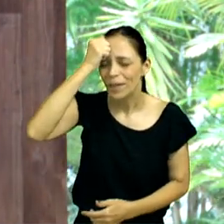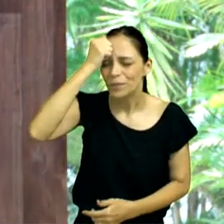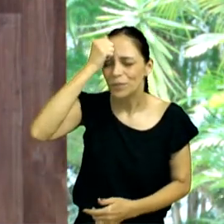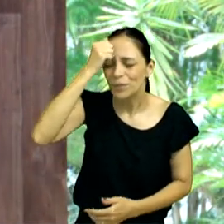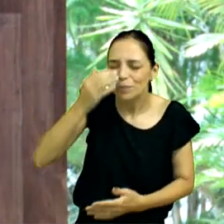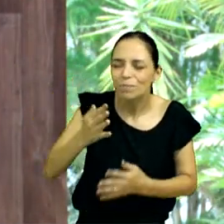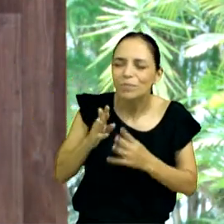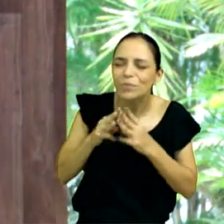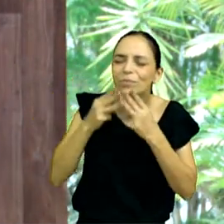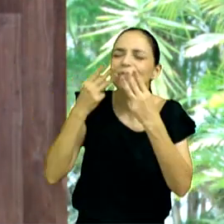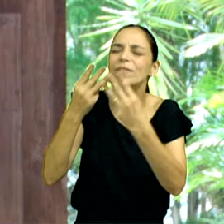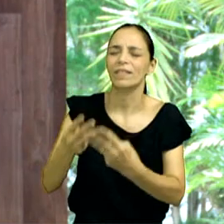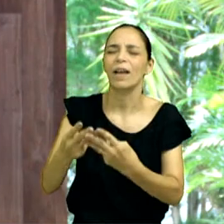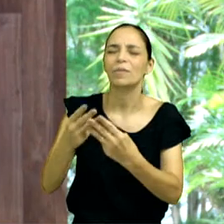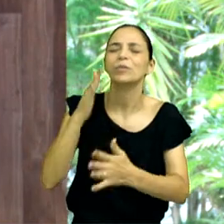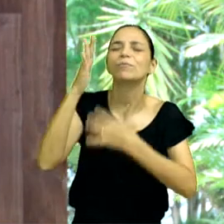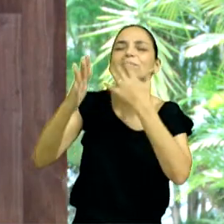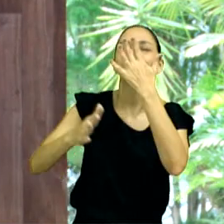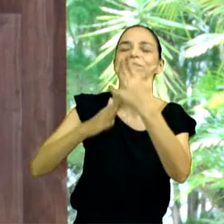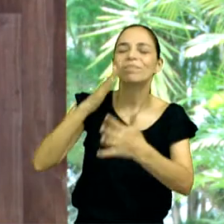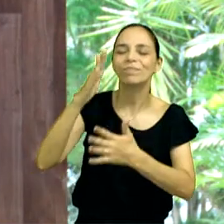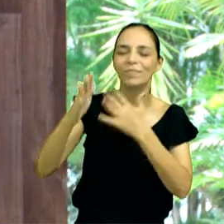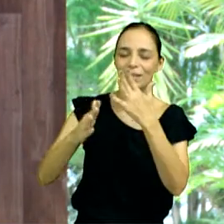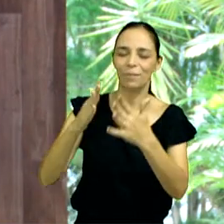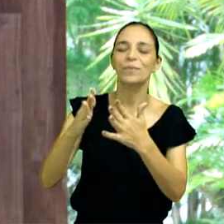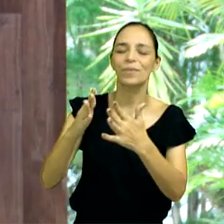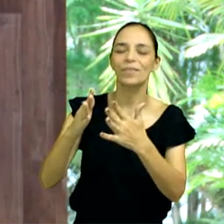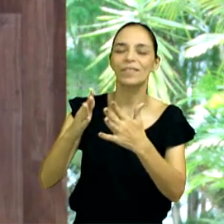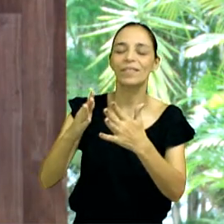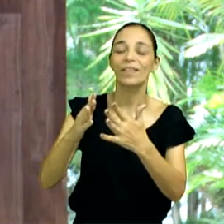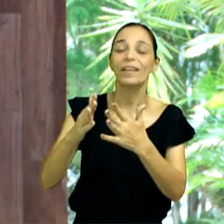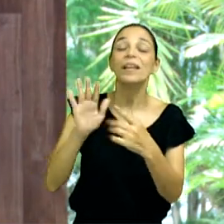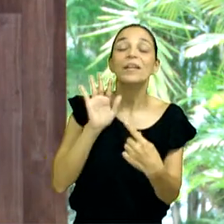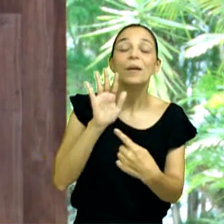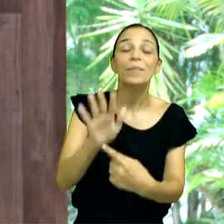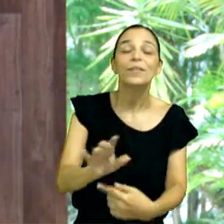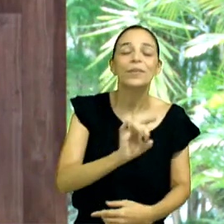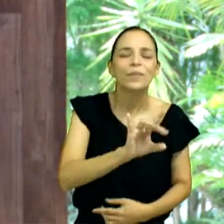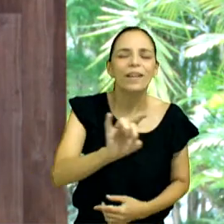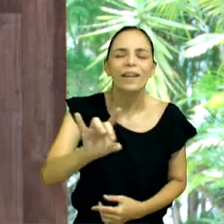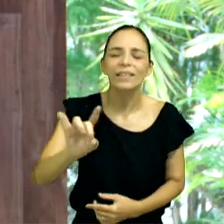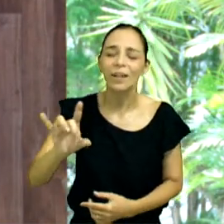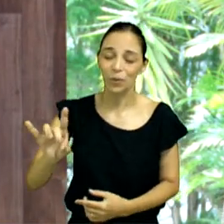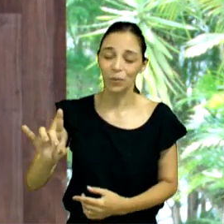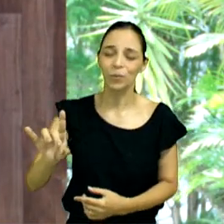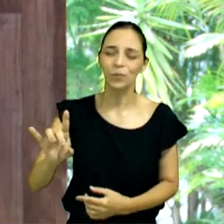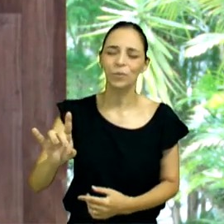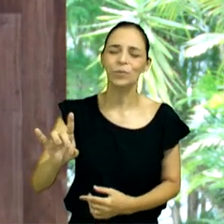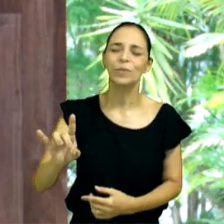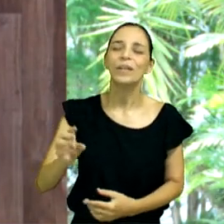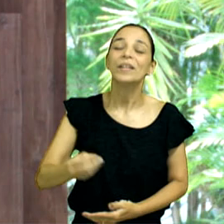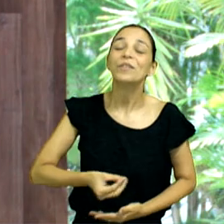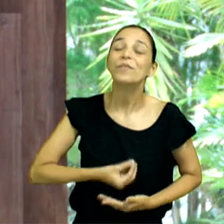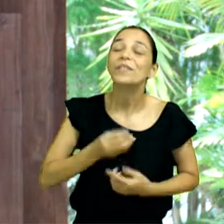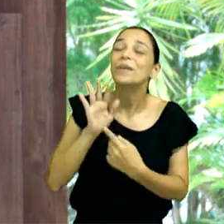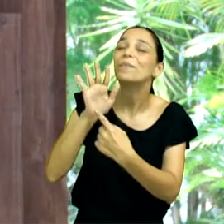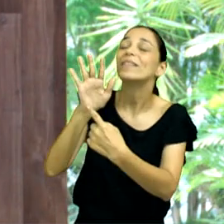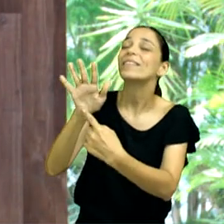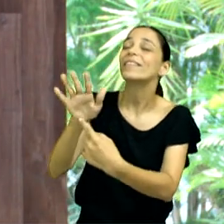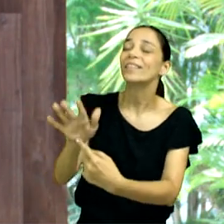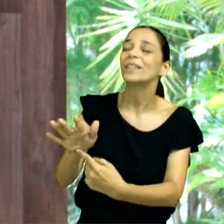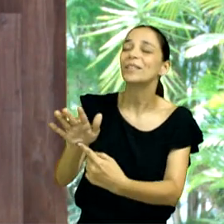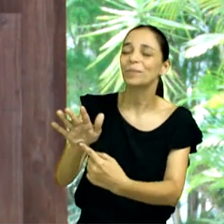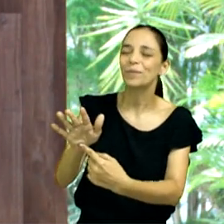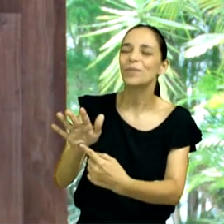Senhor, e assim nós cremos, e eu quero colocar, cada um desses amados, que estão em pé, junto comigo, dizendo, eu quero,